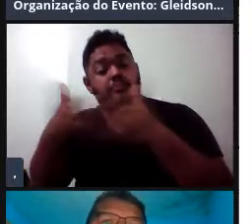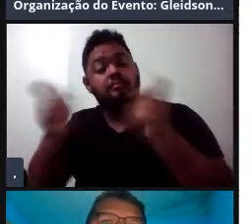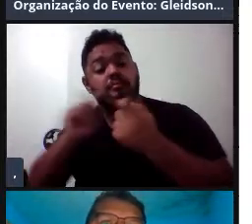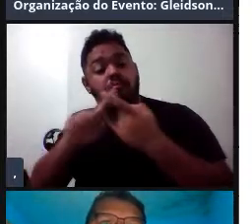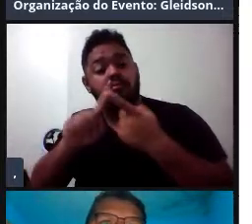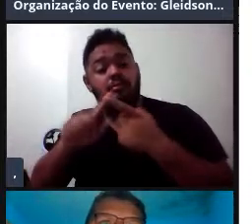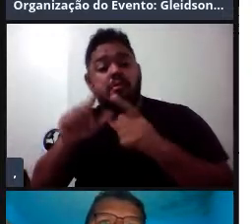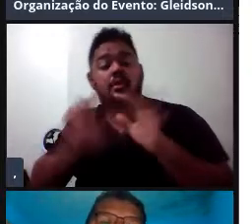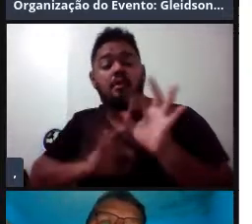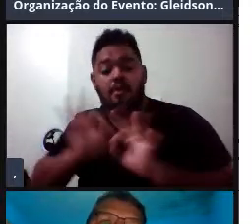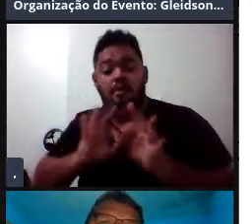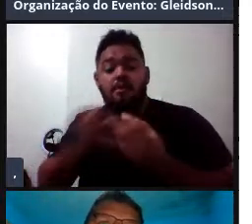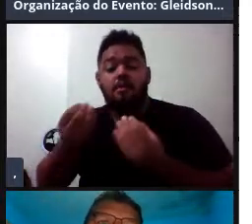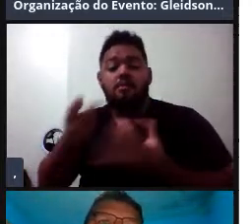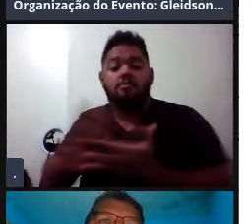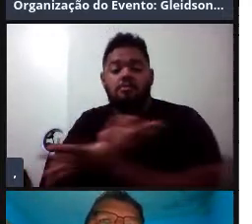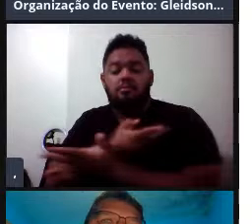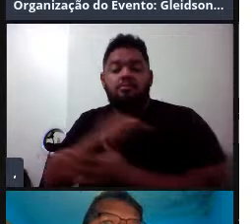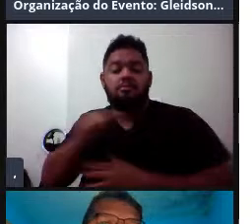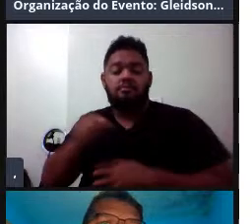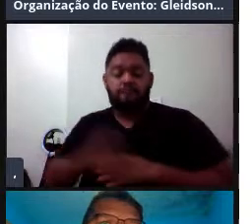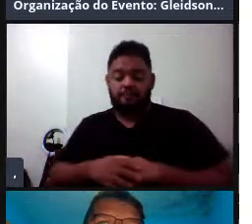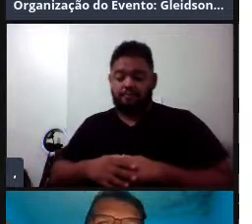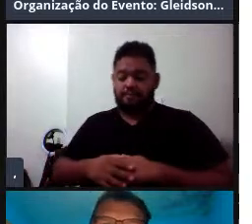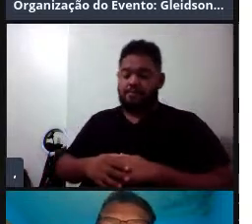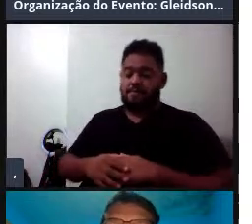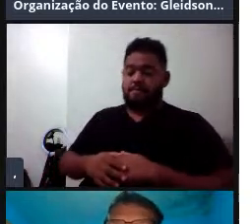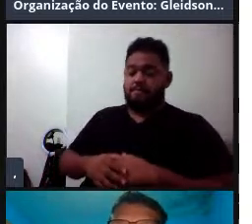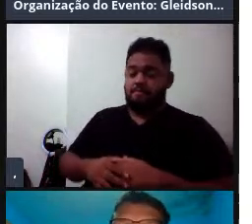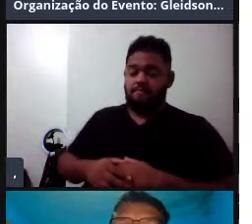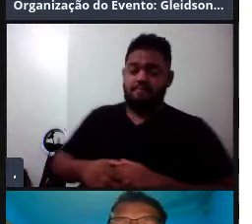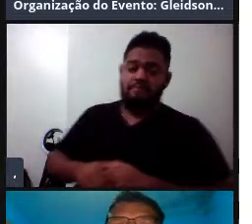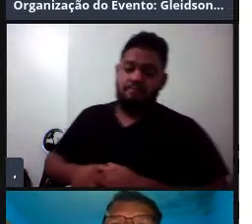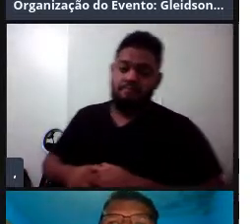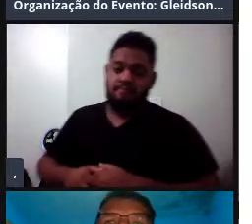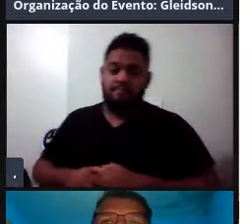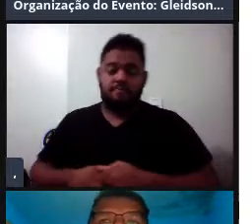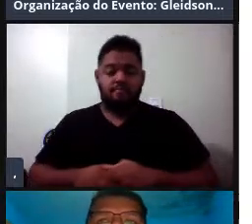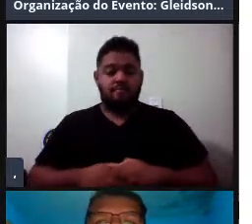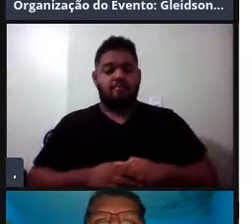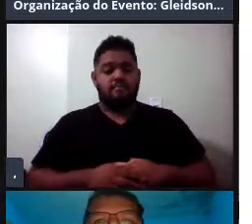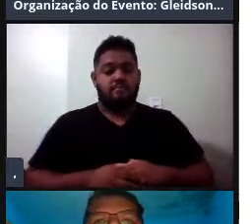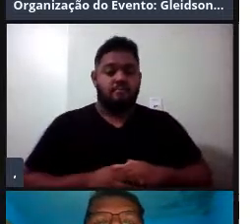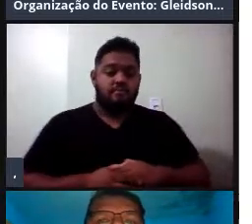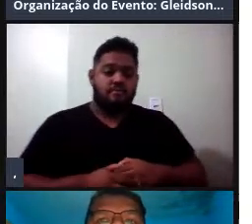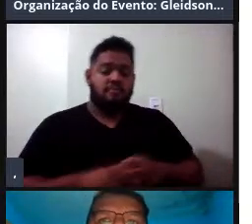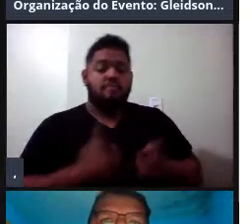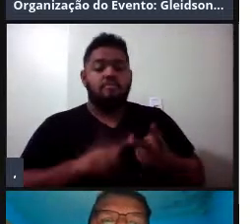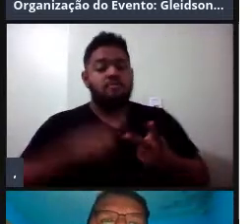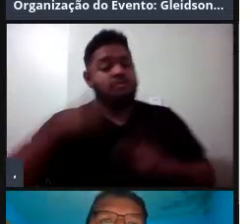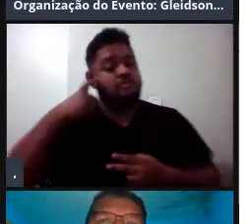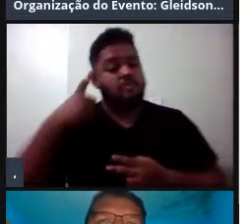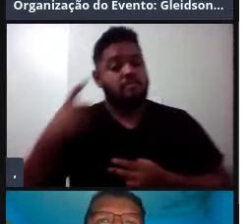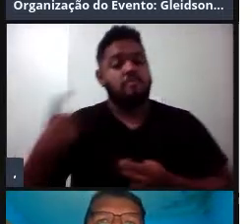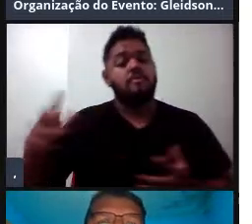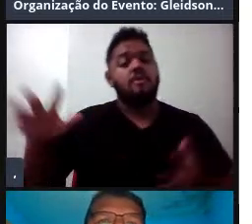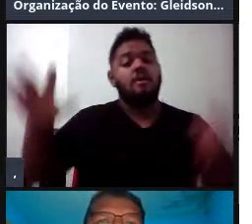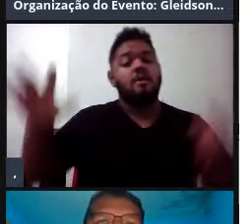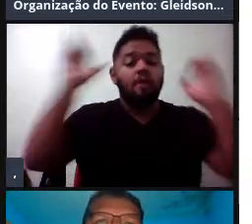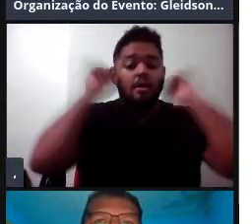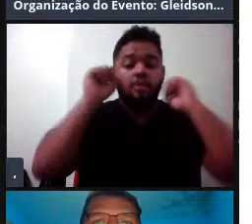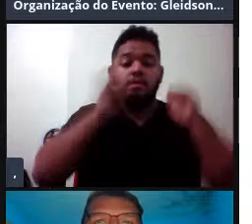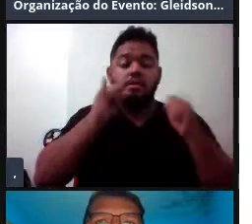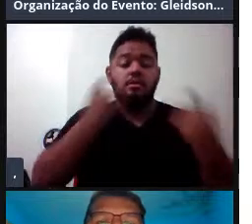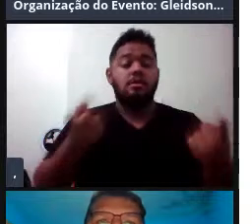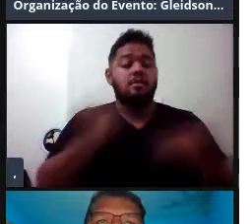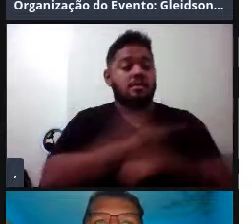ajeitar o fecho da vocalização deles para como eles quiserem. E o som é recebido, então principalmente ao contrário de nós, eles